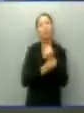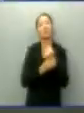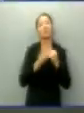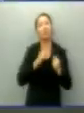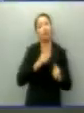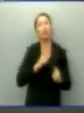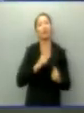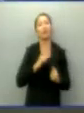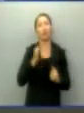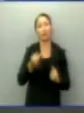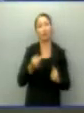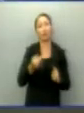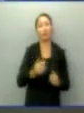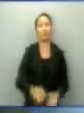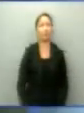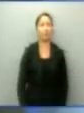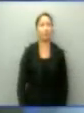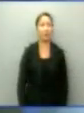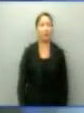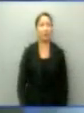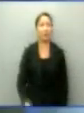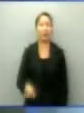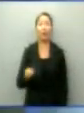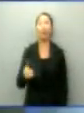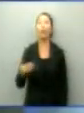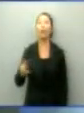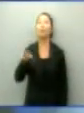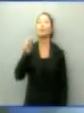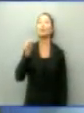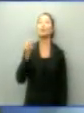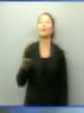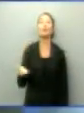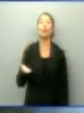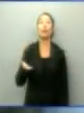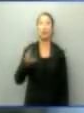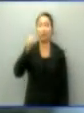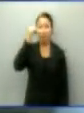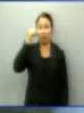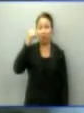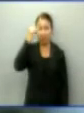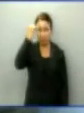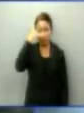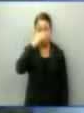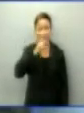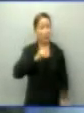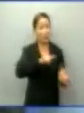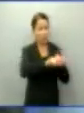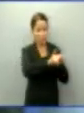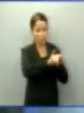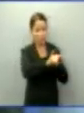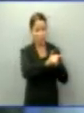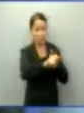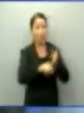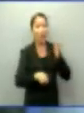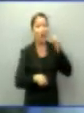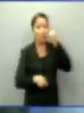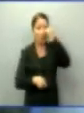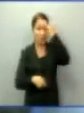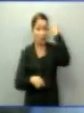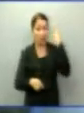Roberto, o escolhe quem para responder agora? A candidata Janete. Por favor. Candidata, nossa candidatura é